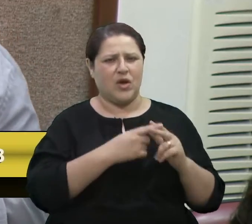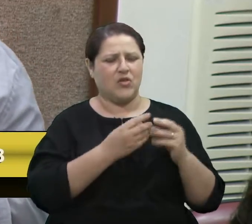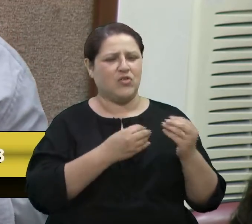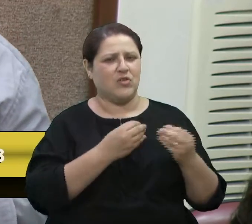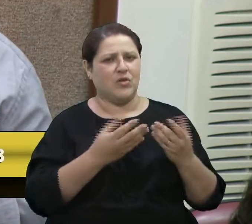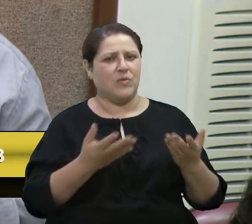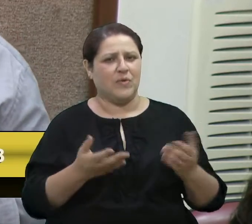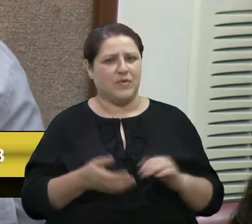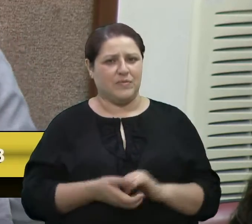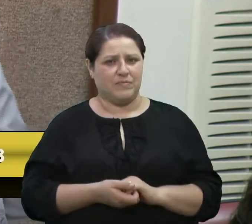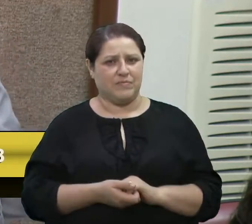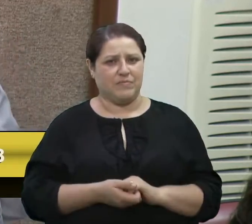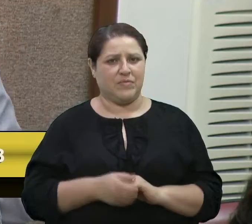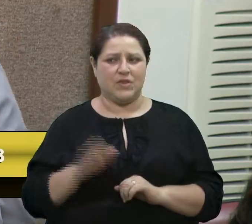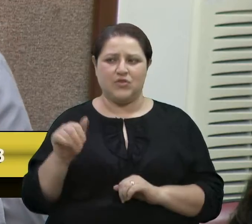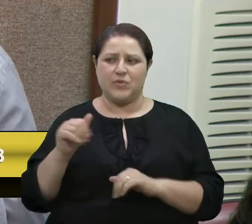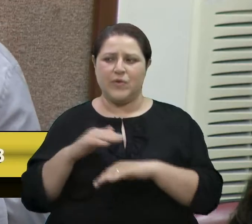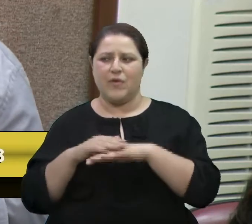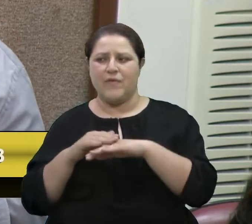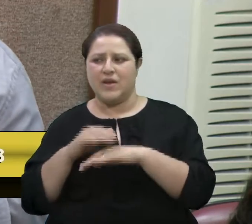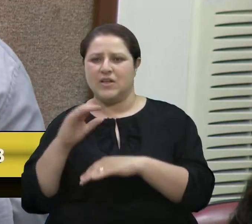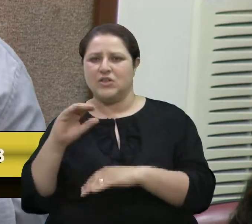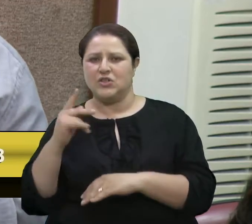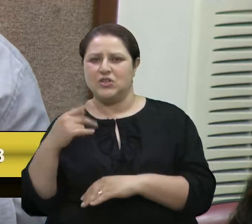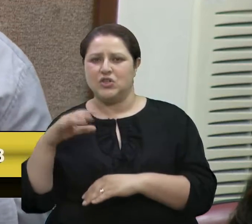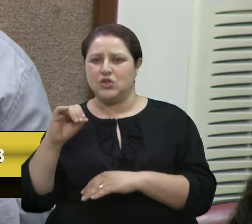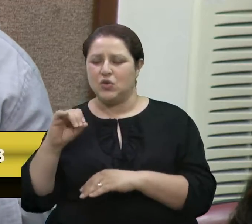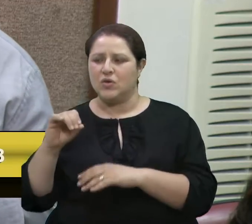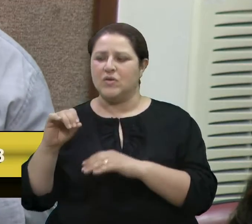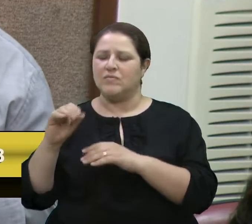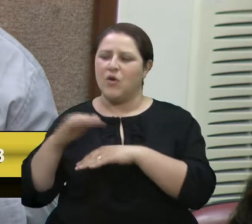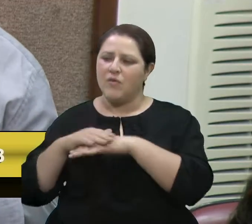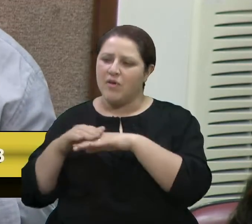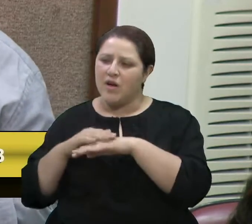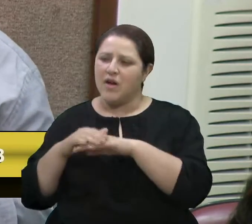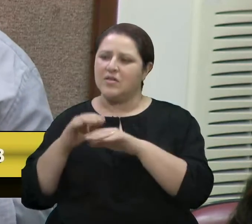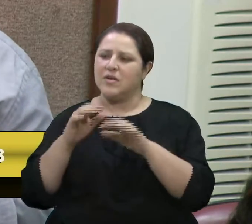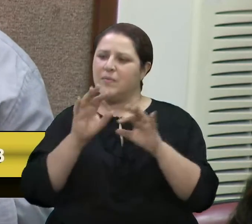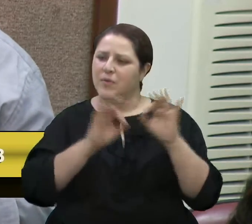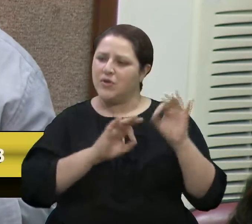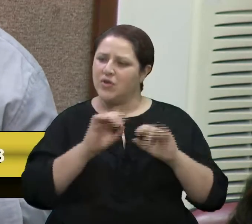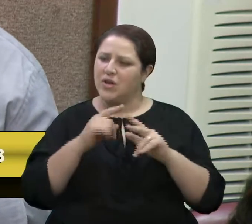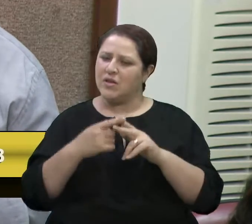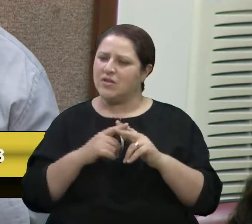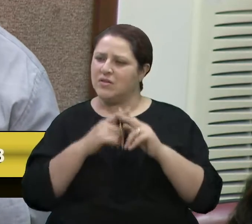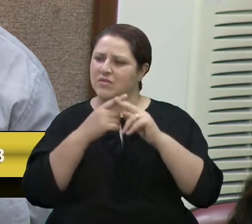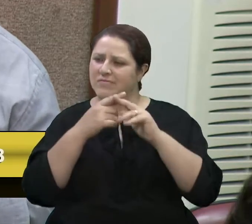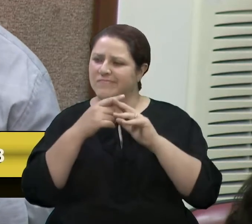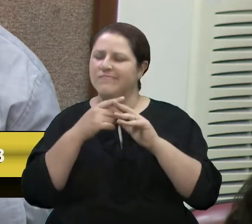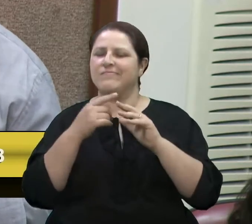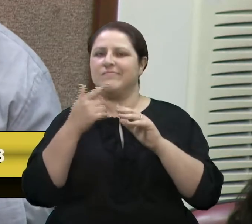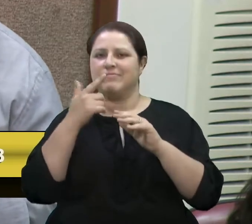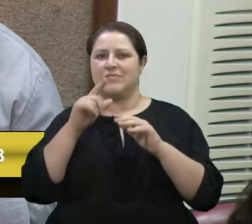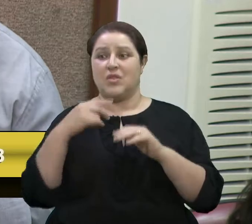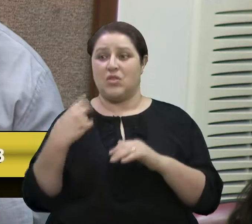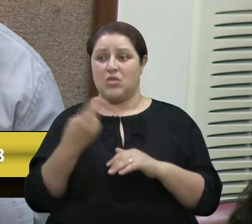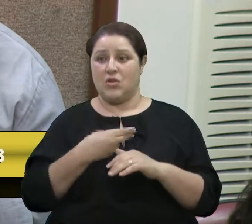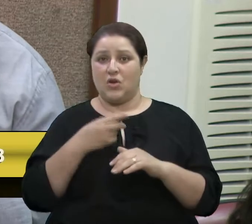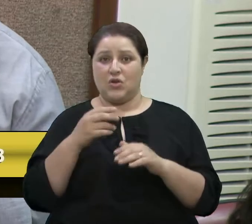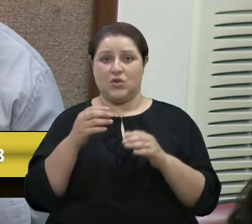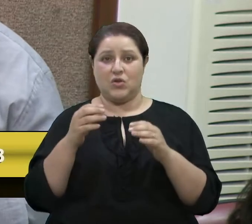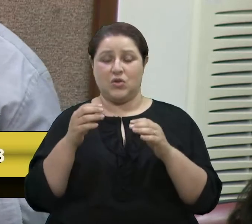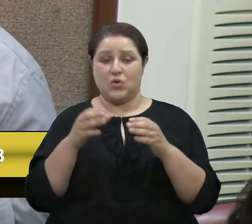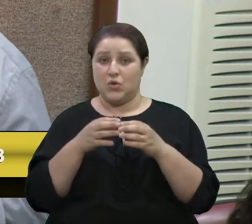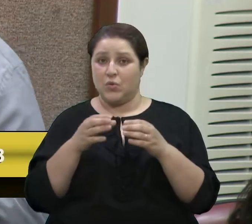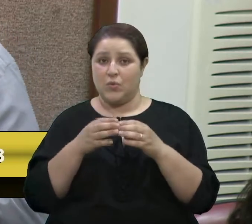Eu vim ali e deslocar. Chico, vamos ali conversar. Corrigir o projeto. Nós, oposição. Oposição ao governo